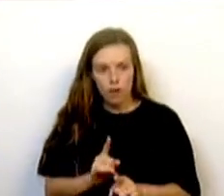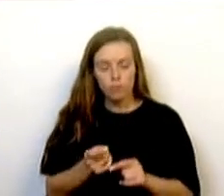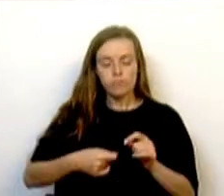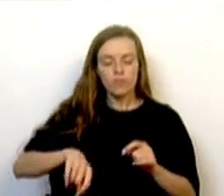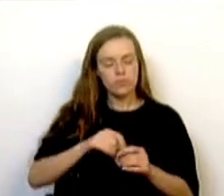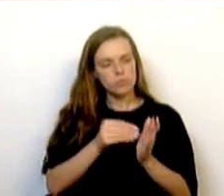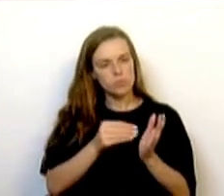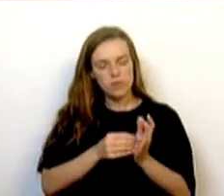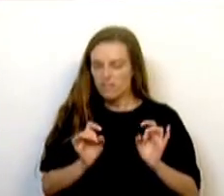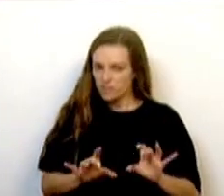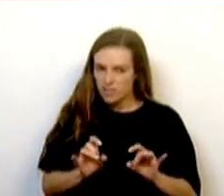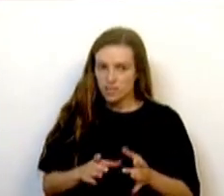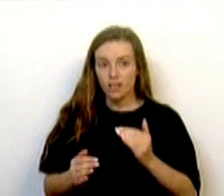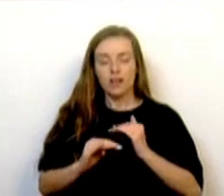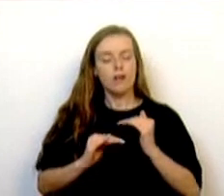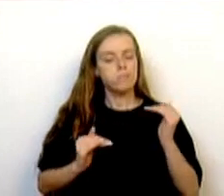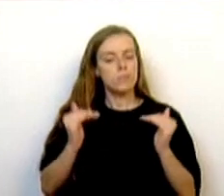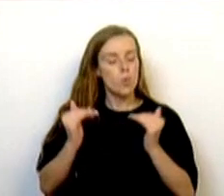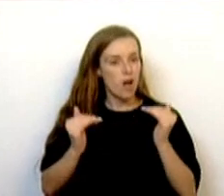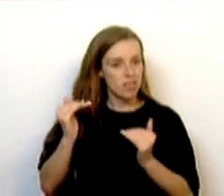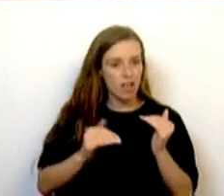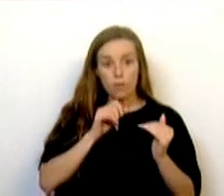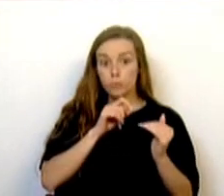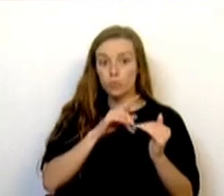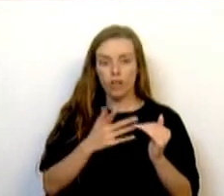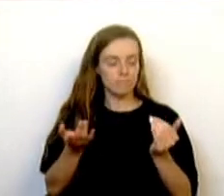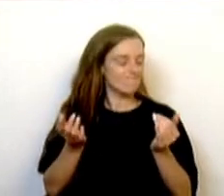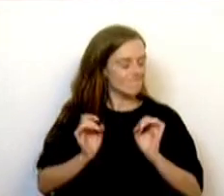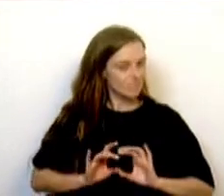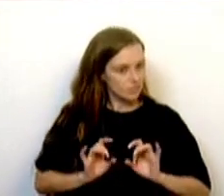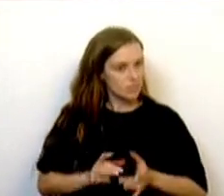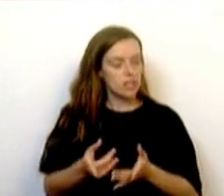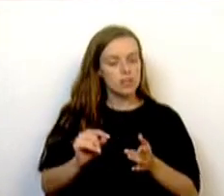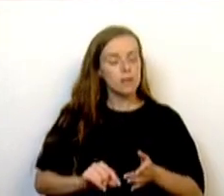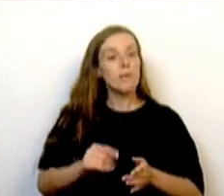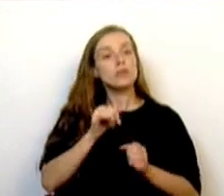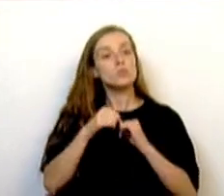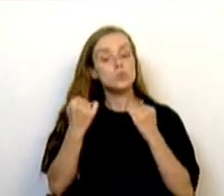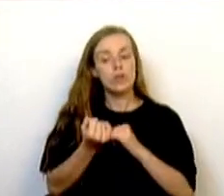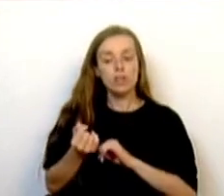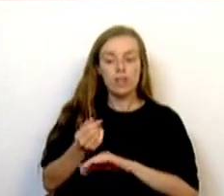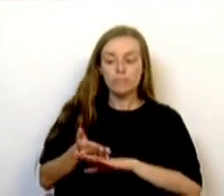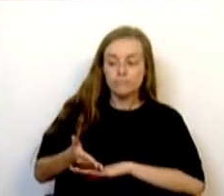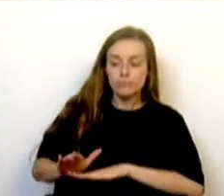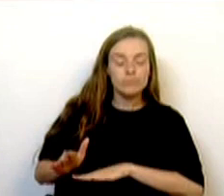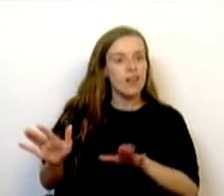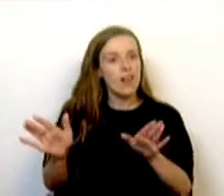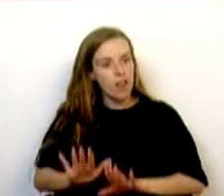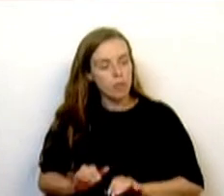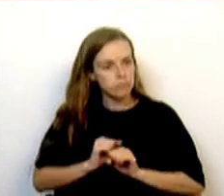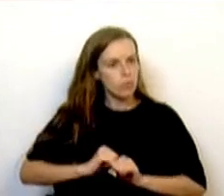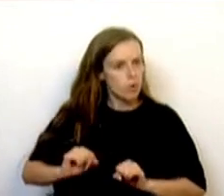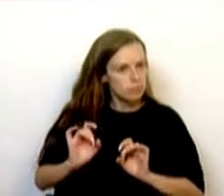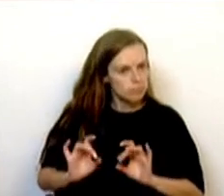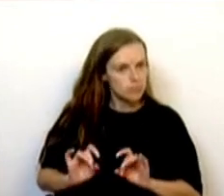pobreza, combatemos as desigualdades de oportunidades e exclusão social, para que todas as crianças, mesmo todas as crianças possam